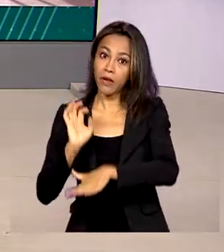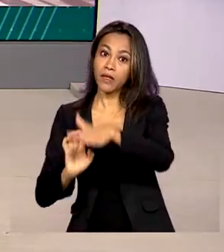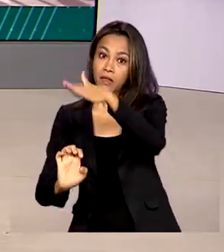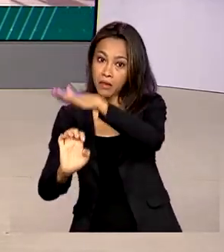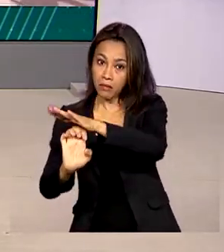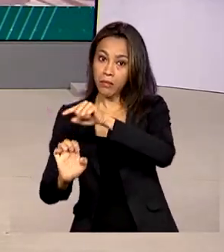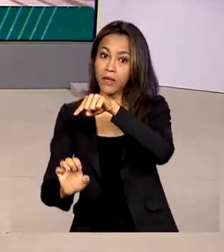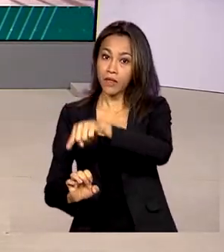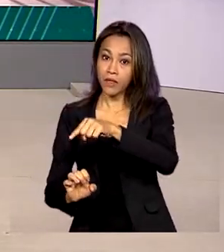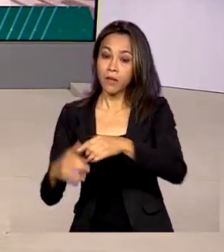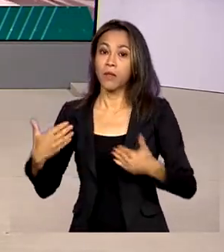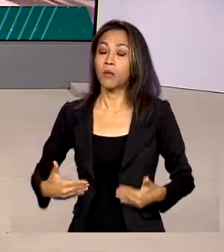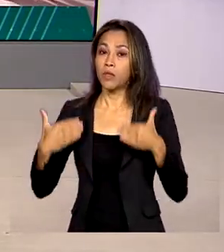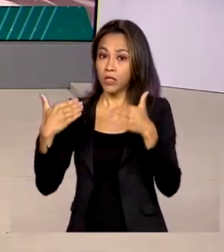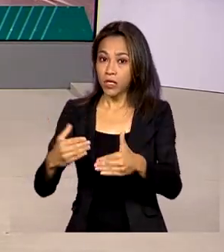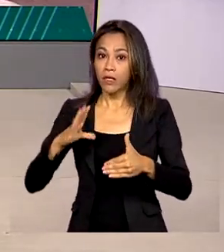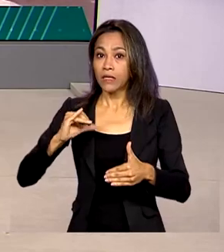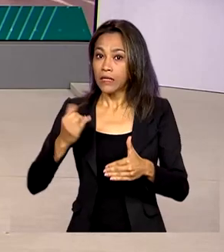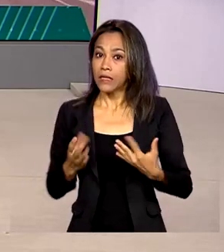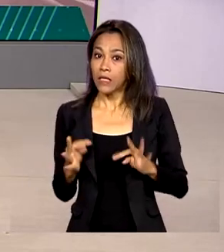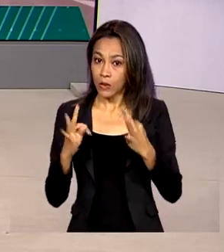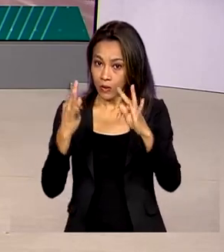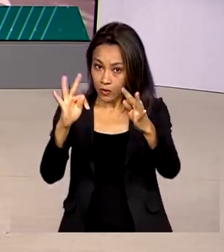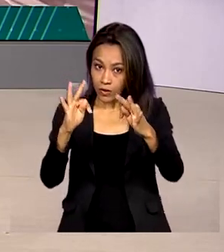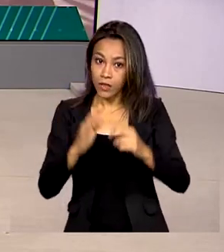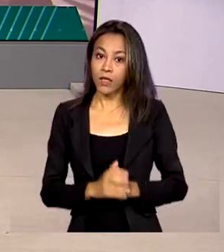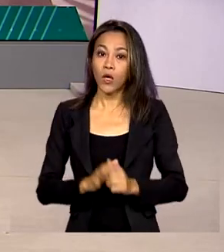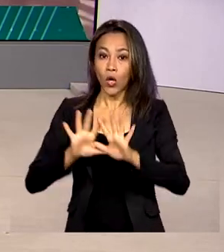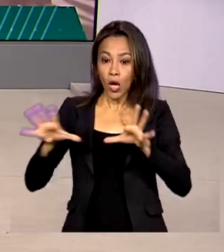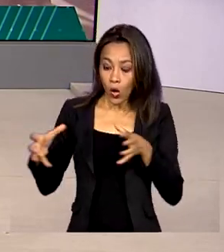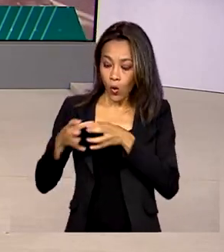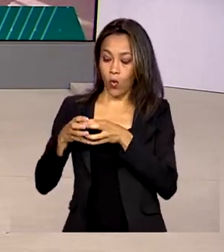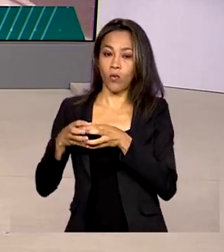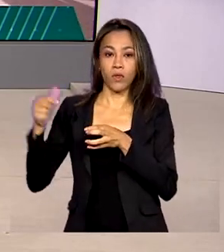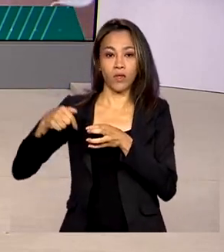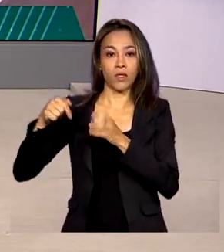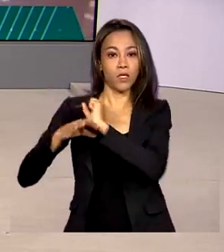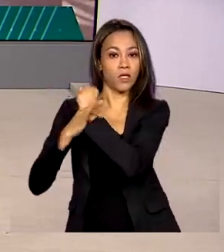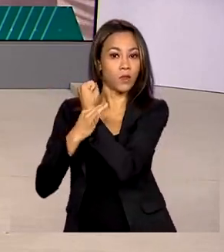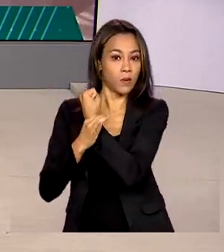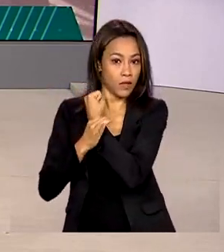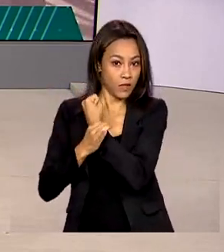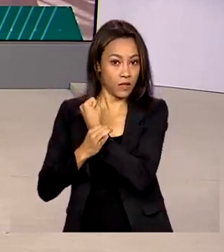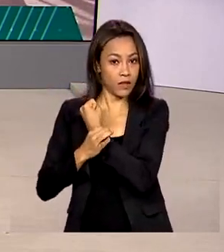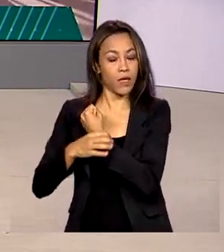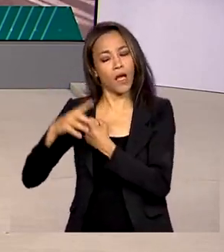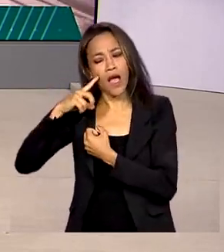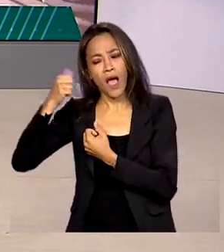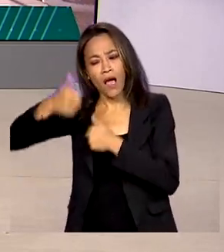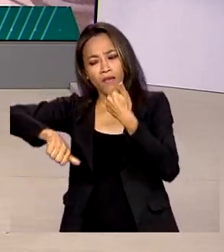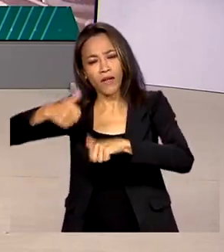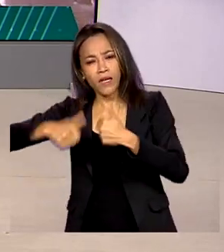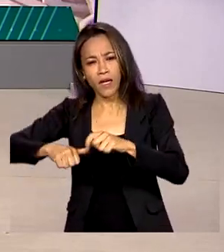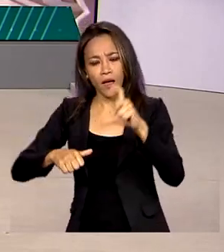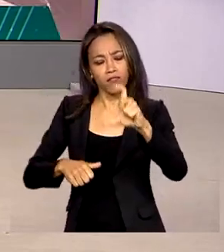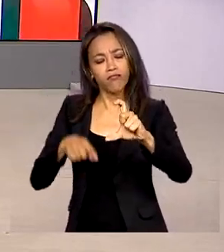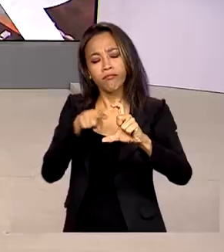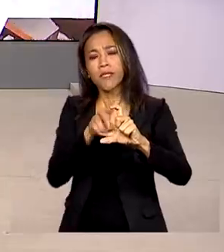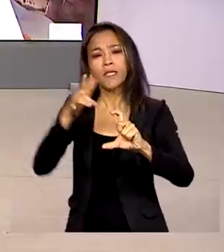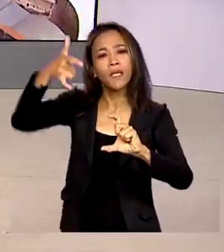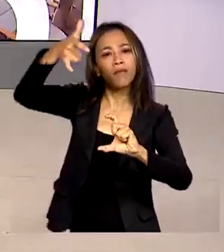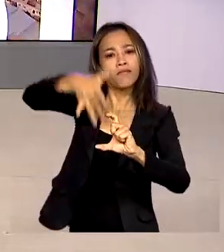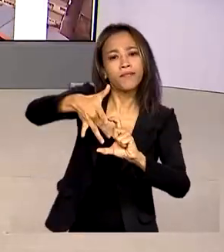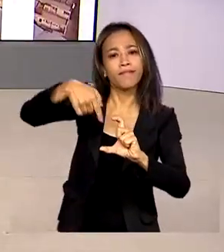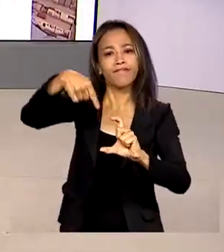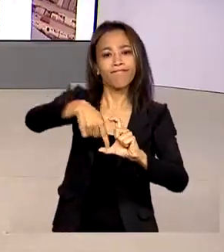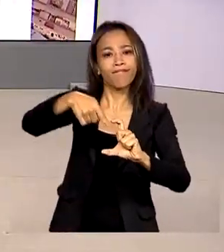Tecnologia e Inovação. Coube à Comissão Técnica Nacional em Biossegurança a análise do imunizante que contém organismos